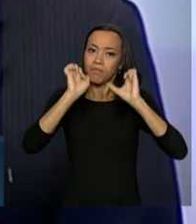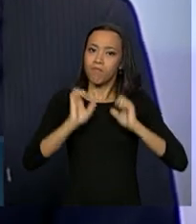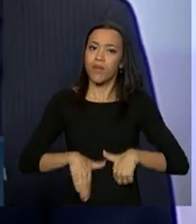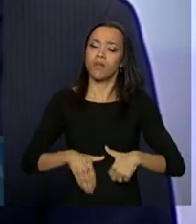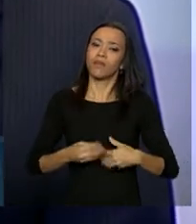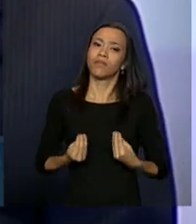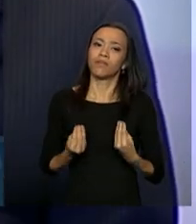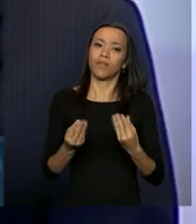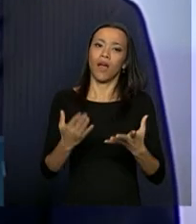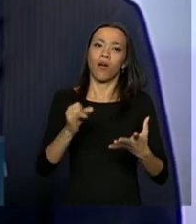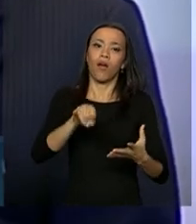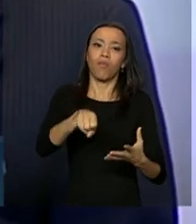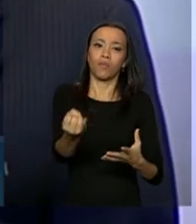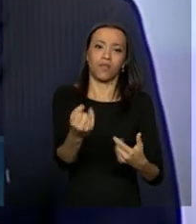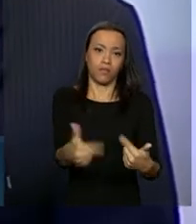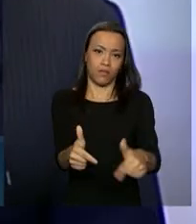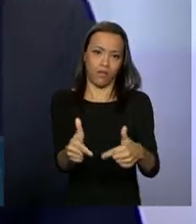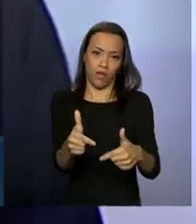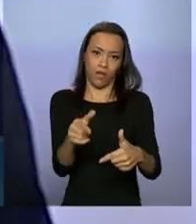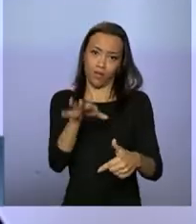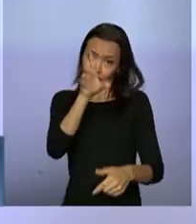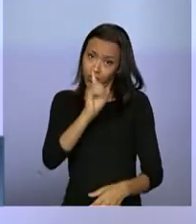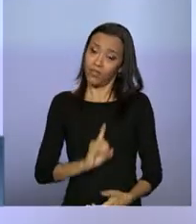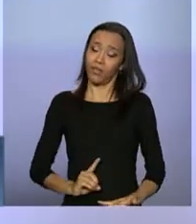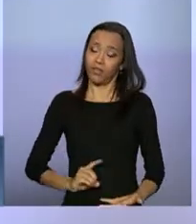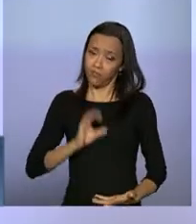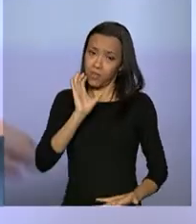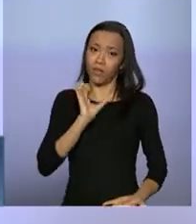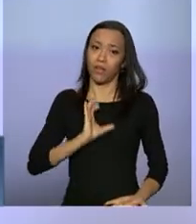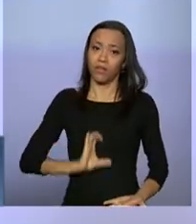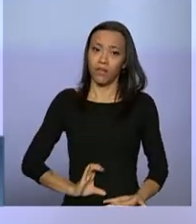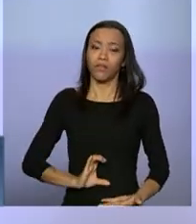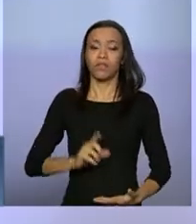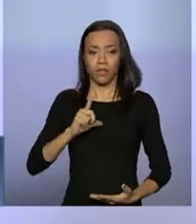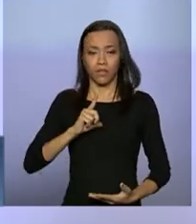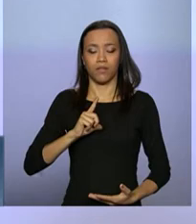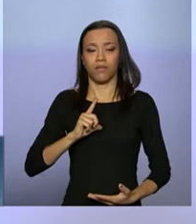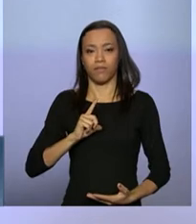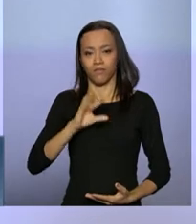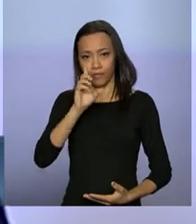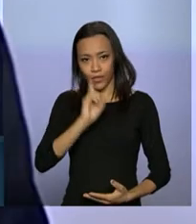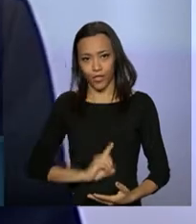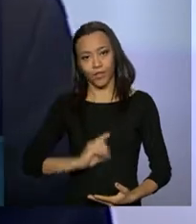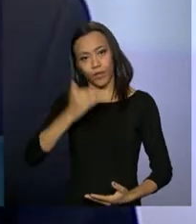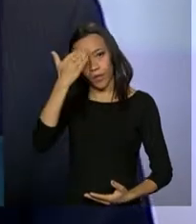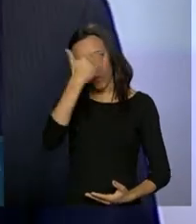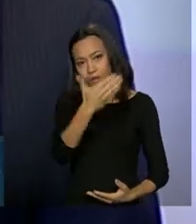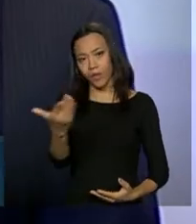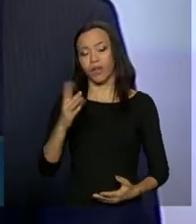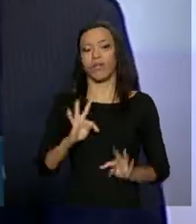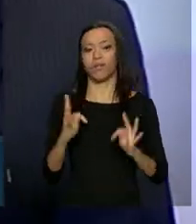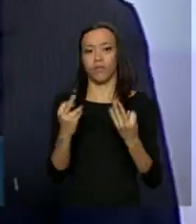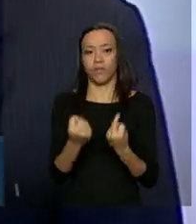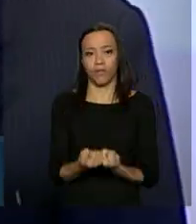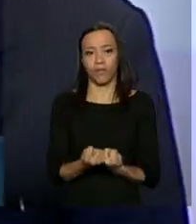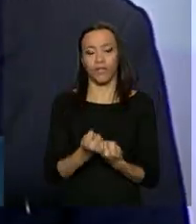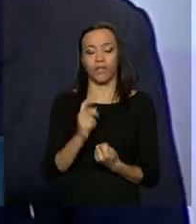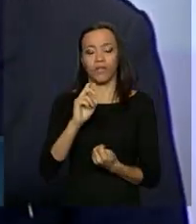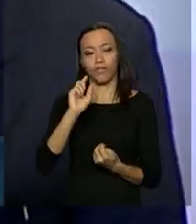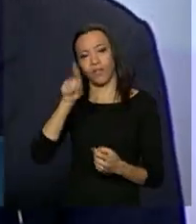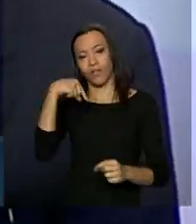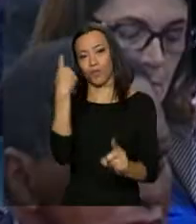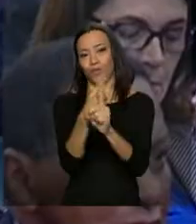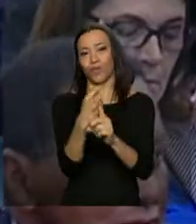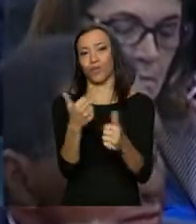oportunidade de se transformarem em cidadãos brasileiros com dignidade. Então, muito obrigado a todos e até uma outra